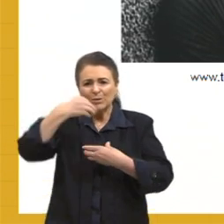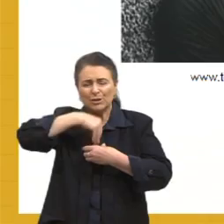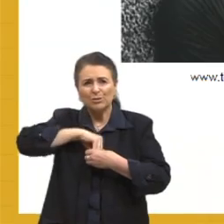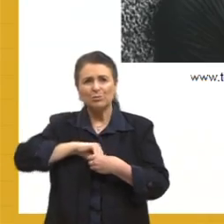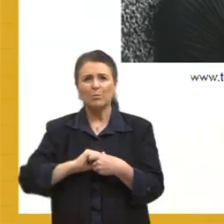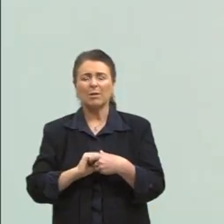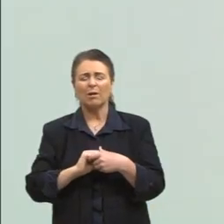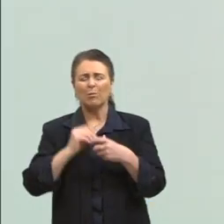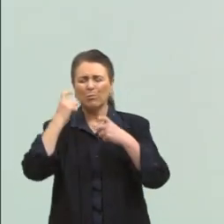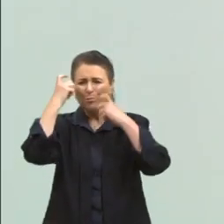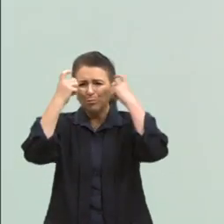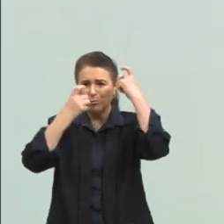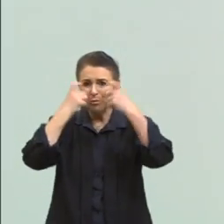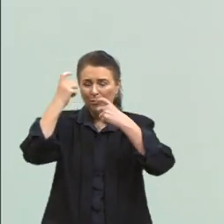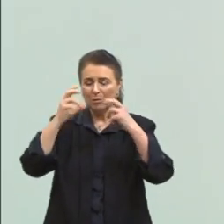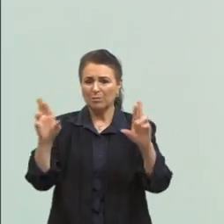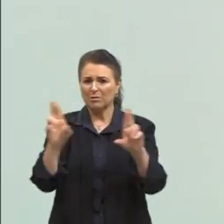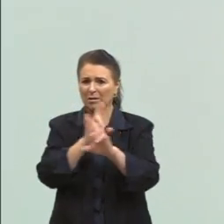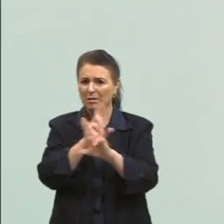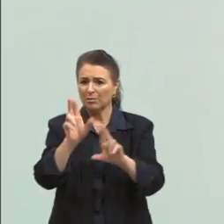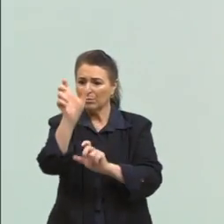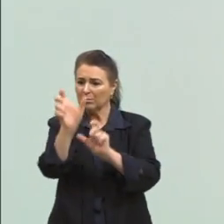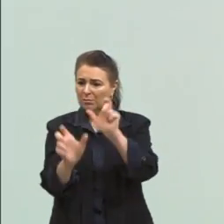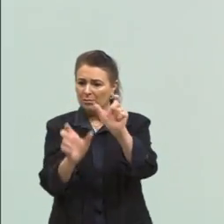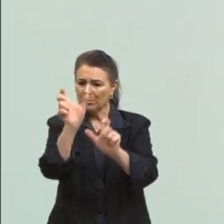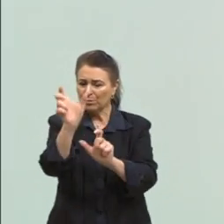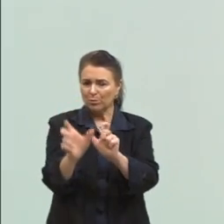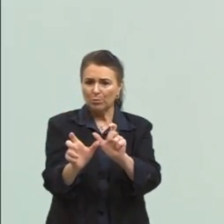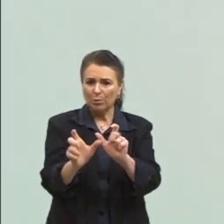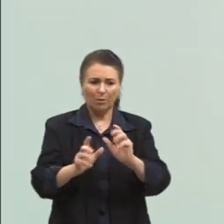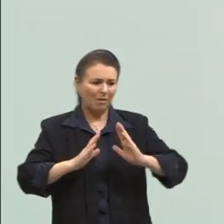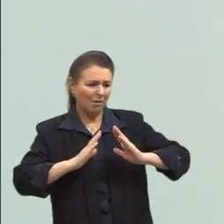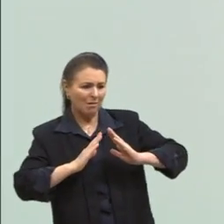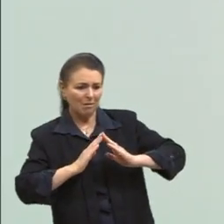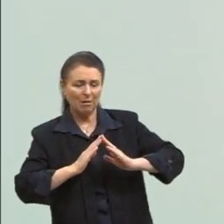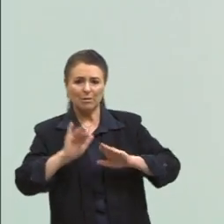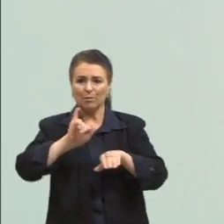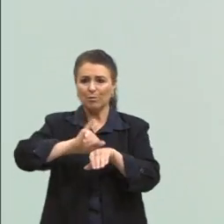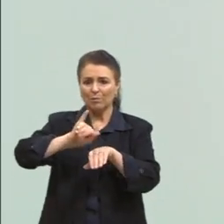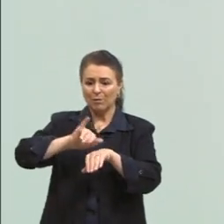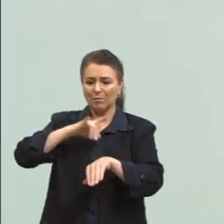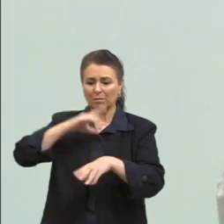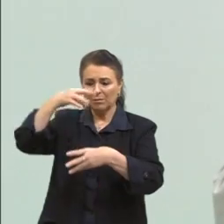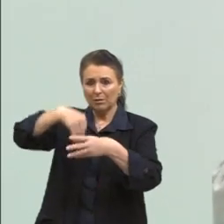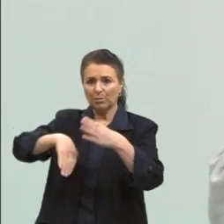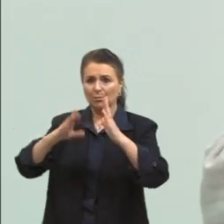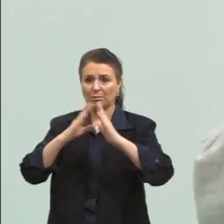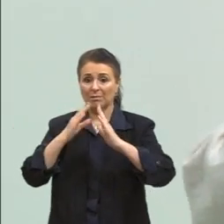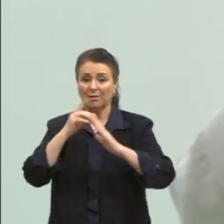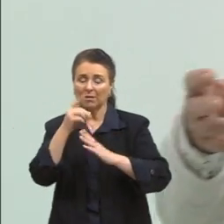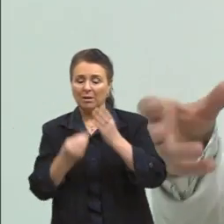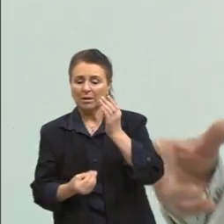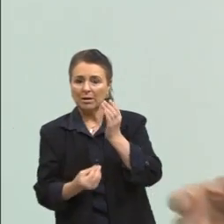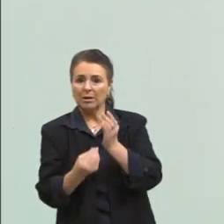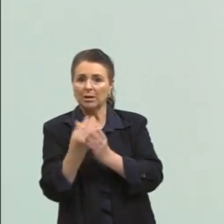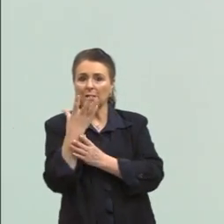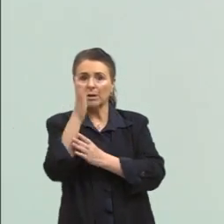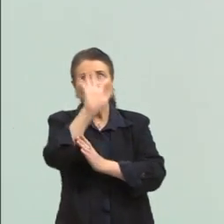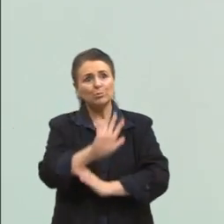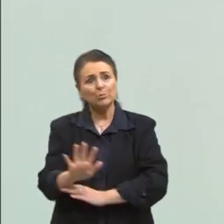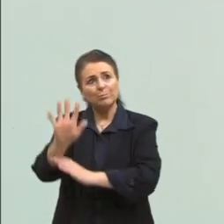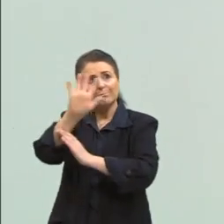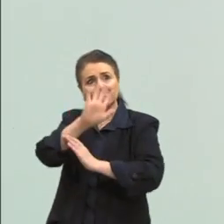interior, essa relação da pessoa com a sua casa, com seus objetos, ela cria no seu universo